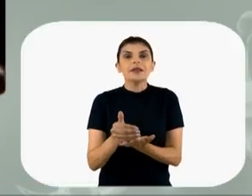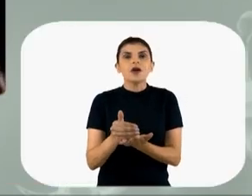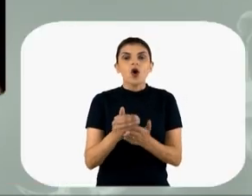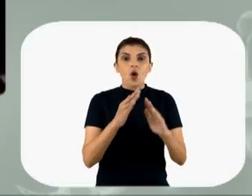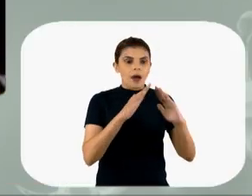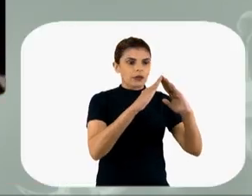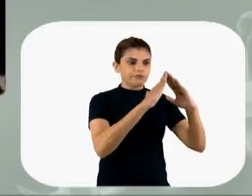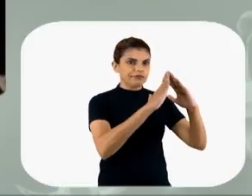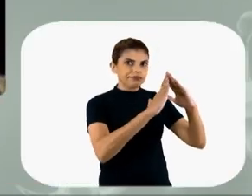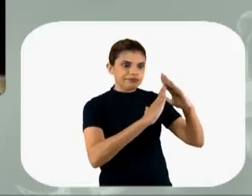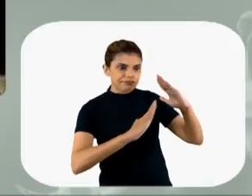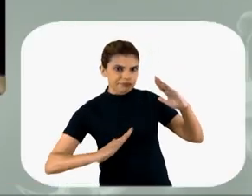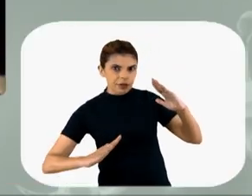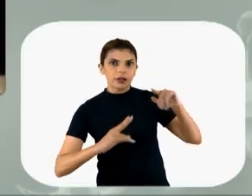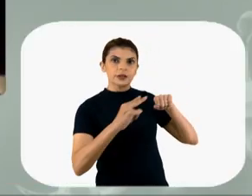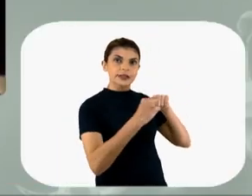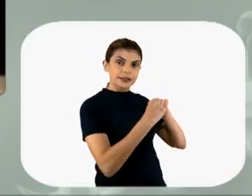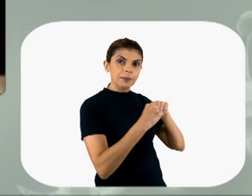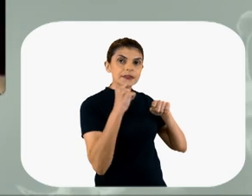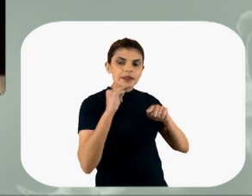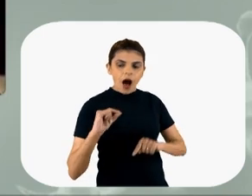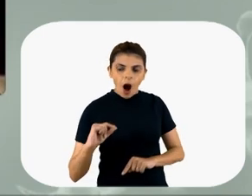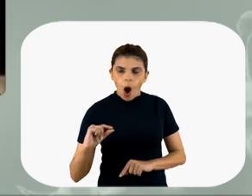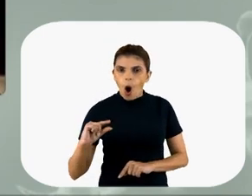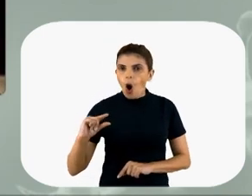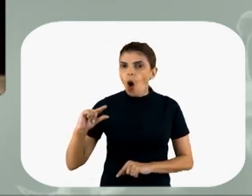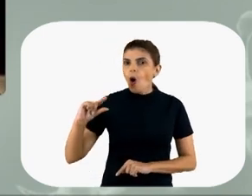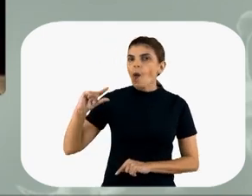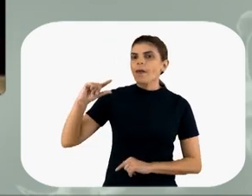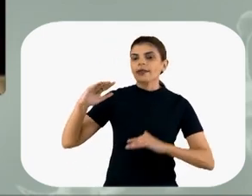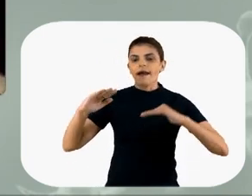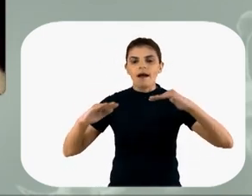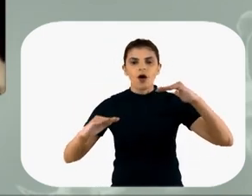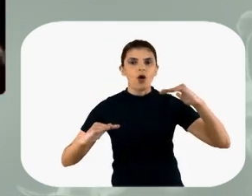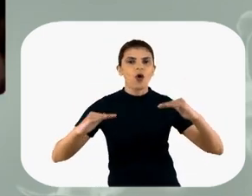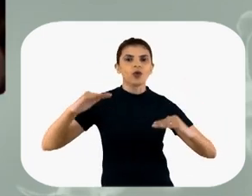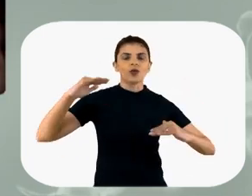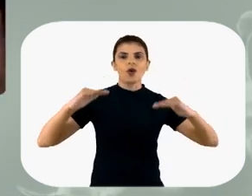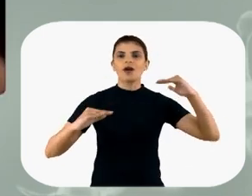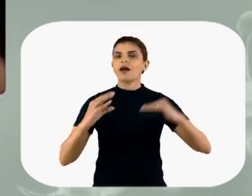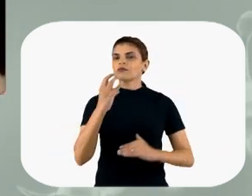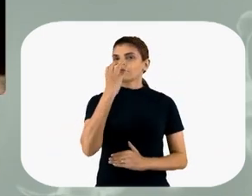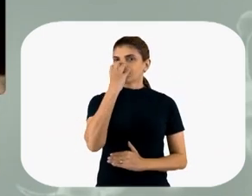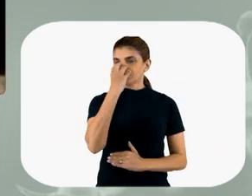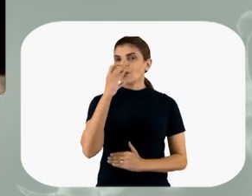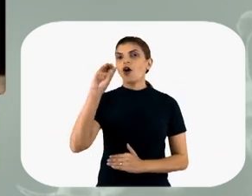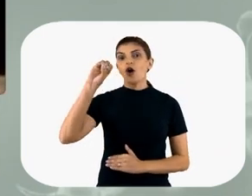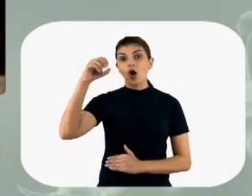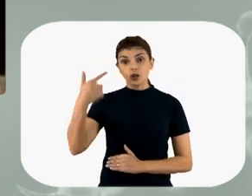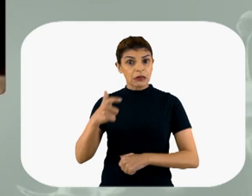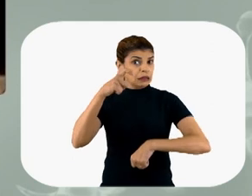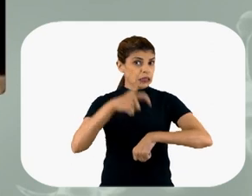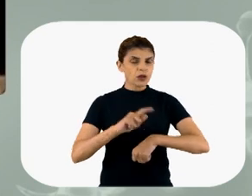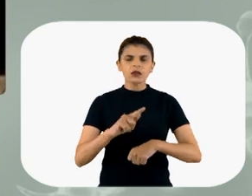Nessa situação que ele começa a dessaturar, você tem que aumentar um pouquinho a heparina. E isso você vai tateando pelo dímero. Às vezes o